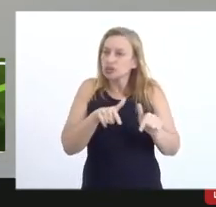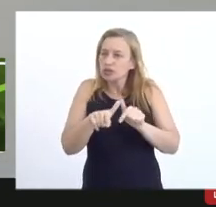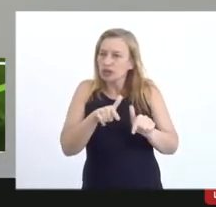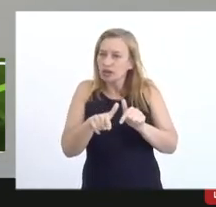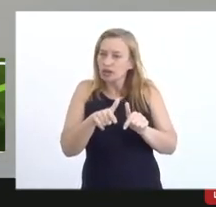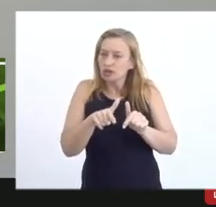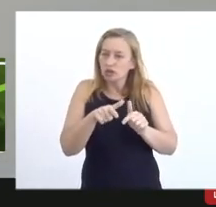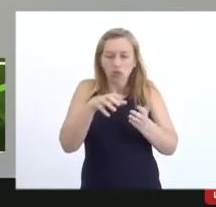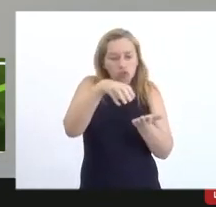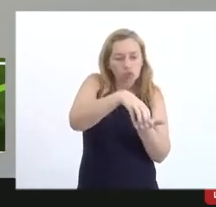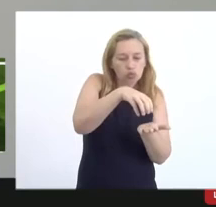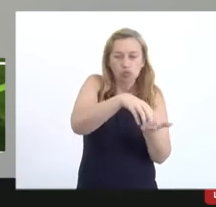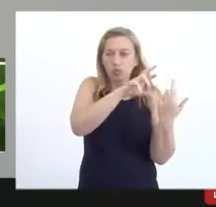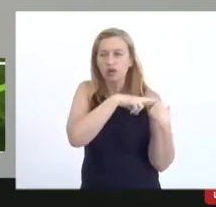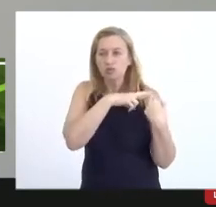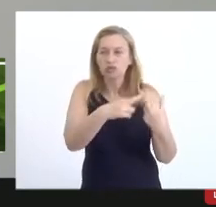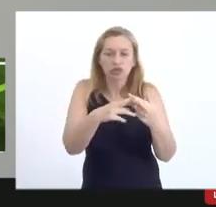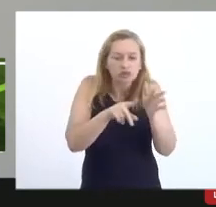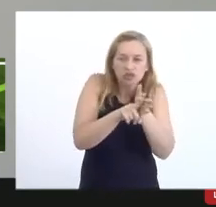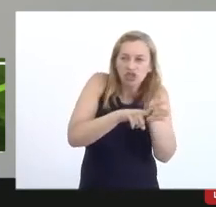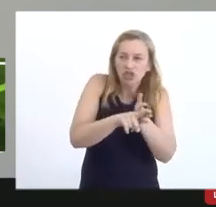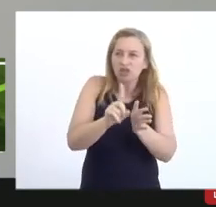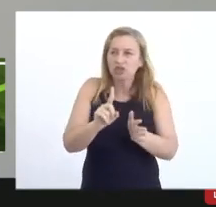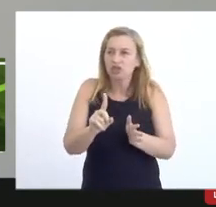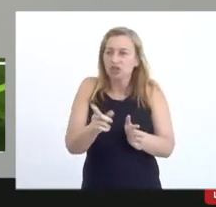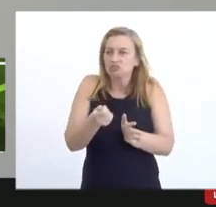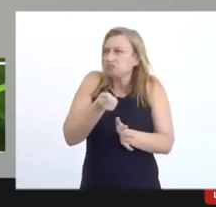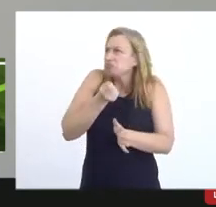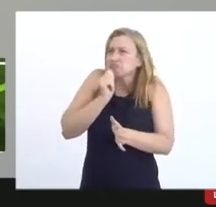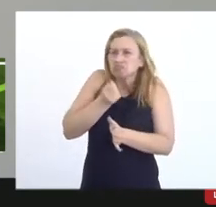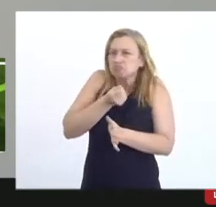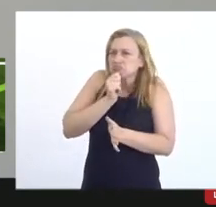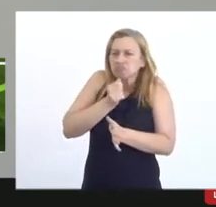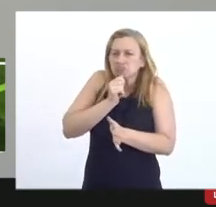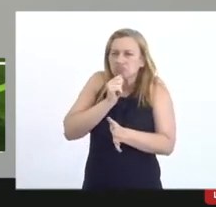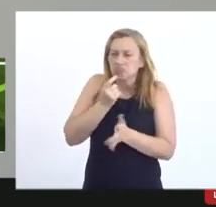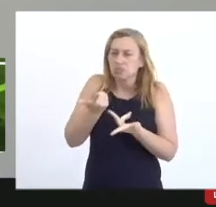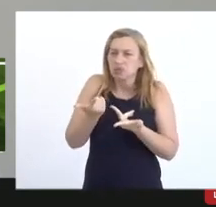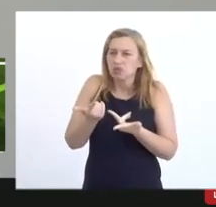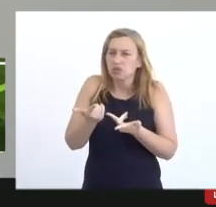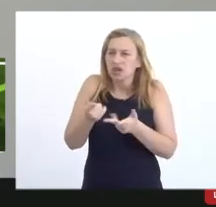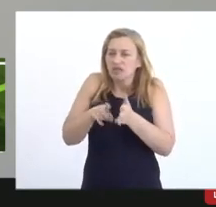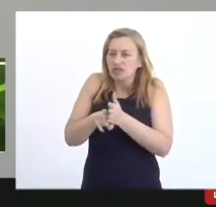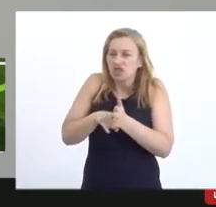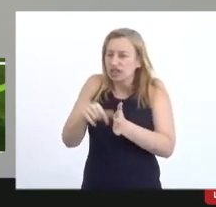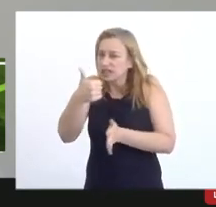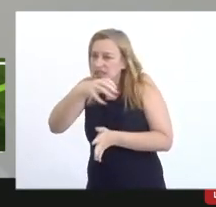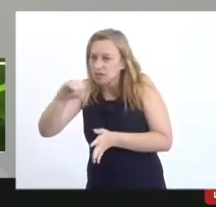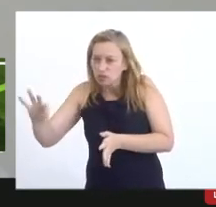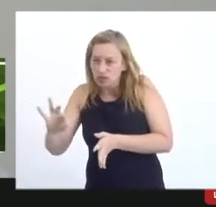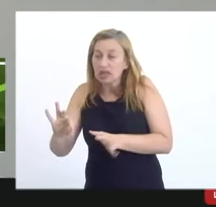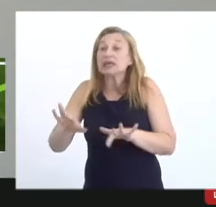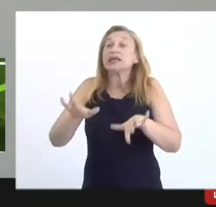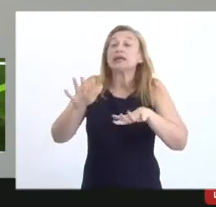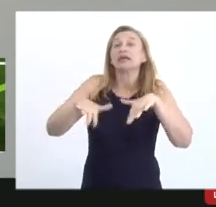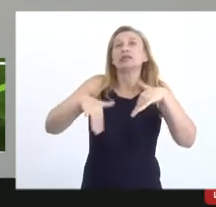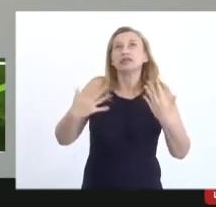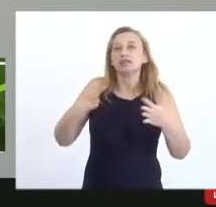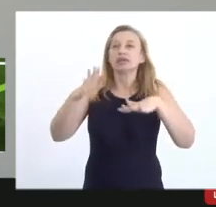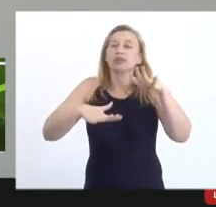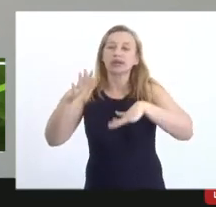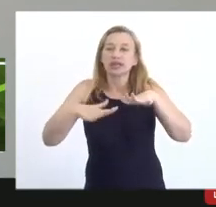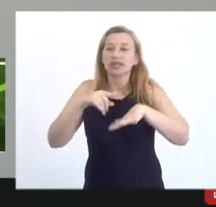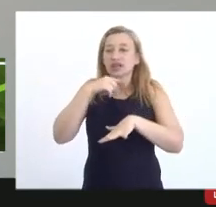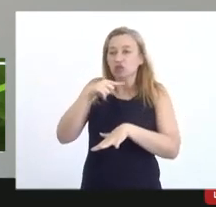responsável pela fiscalização ninguém fiscaliza tudo 100% então assim independente dessa dúvida que eu